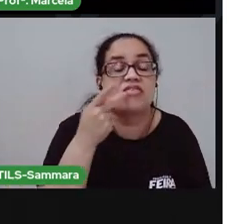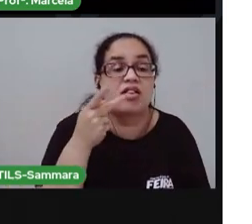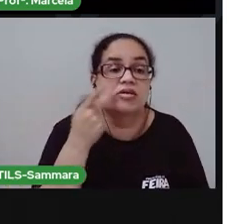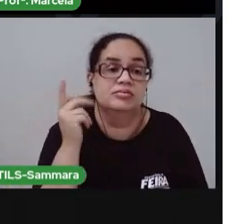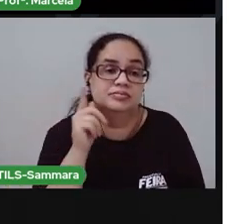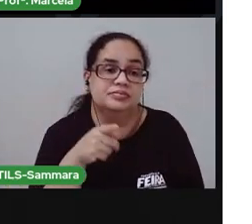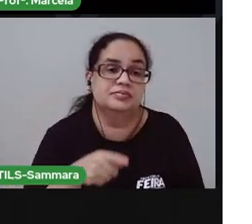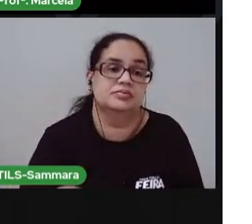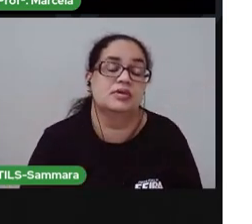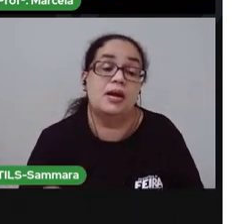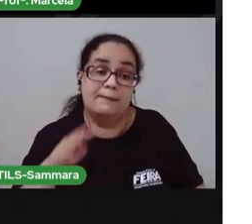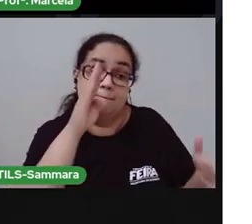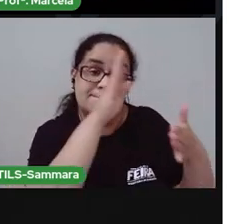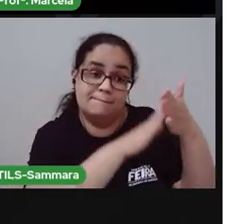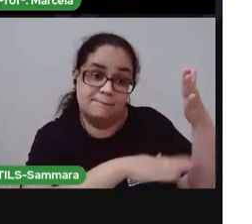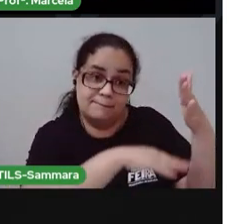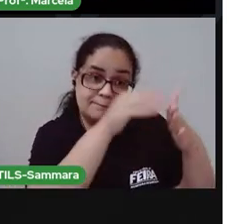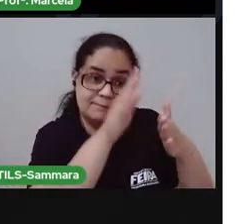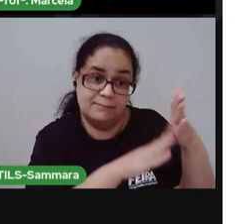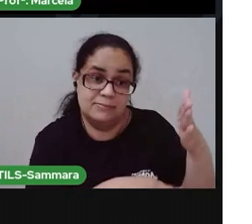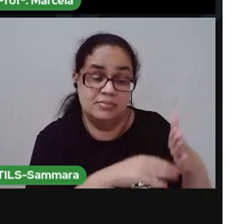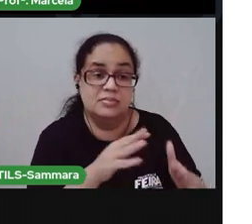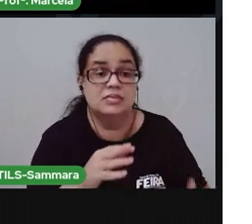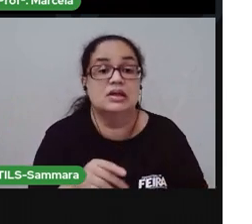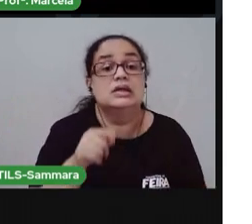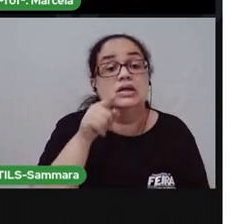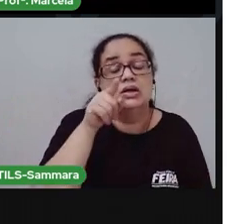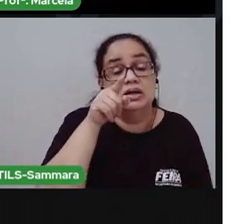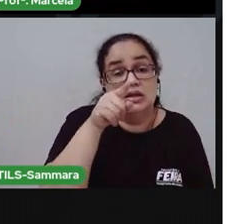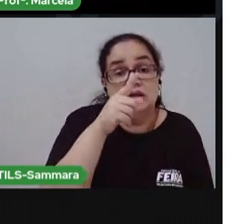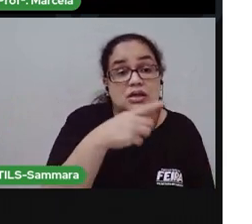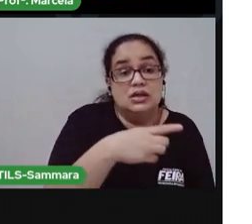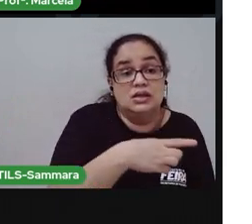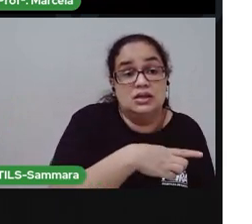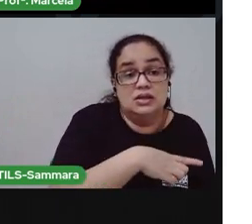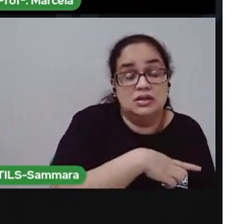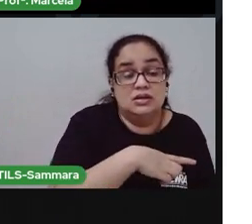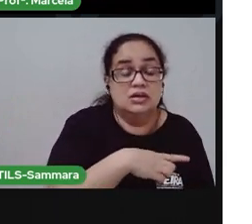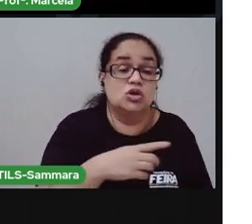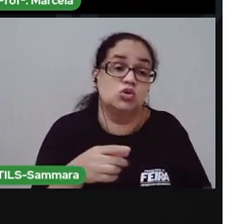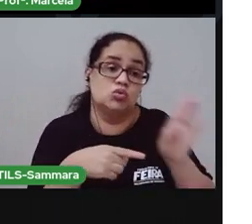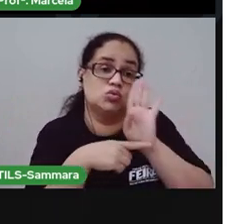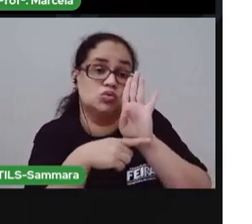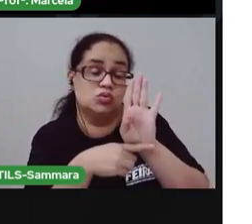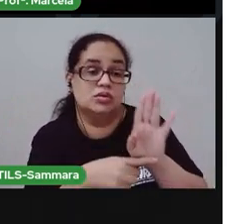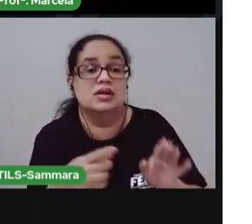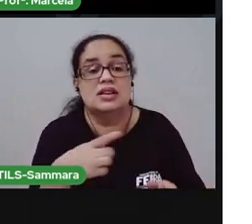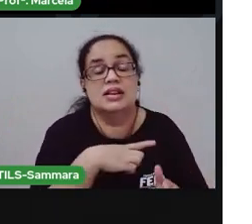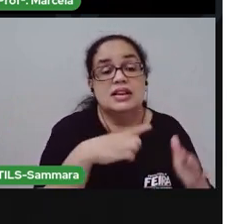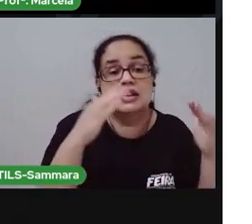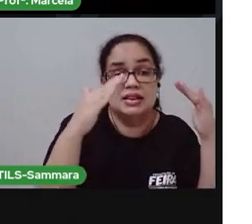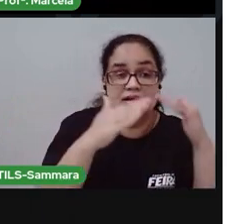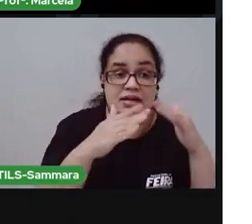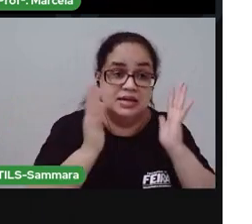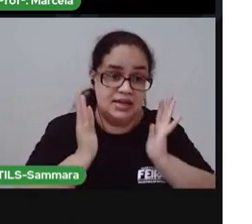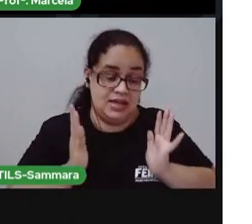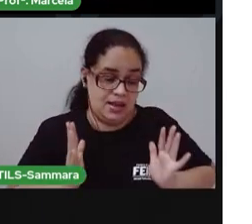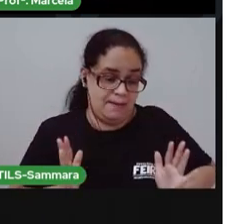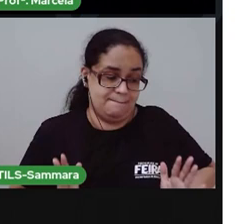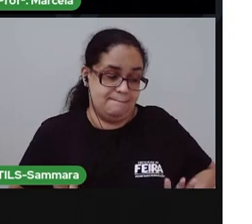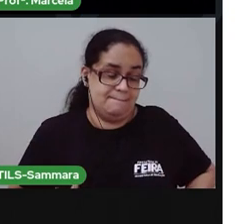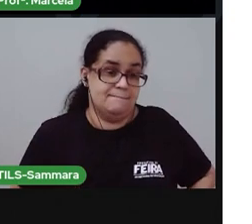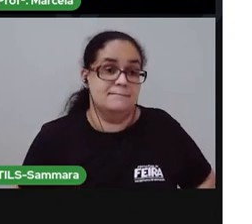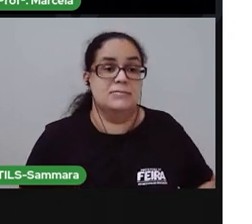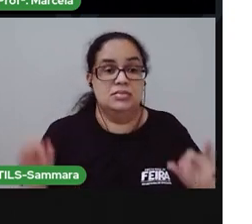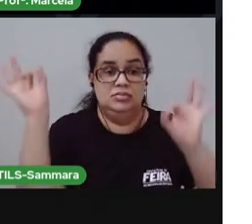ó, pinte a ação que você faz para ajudar a manter a sua casa limpa e